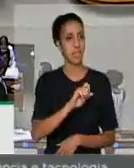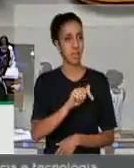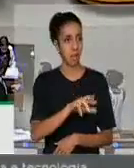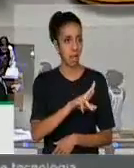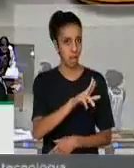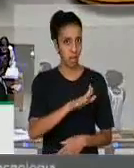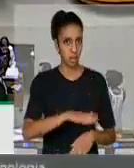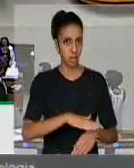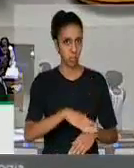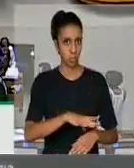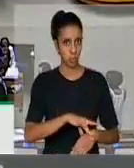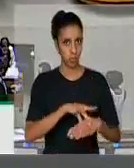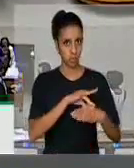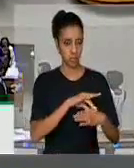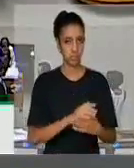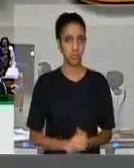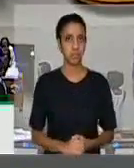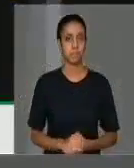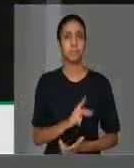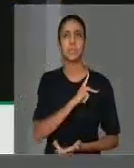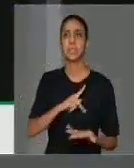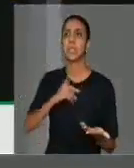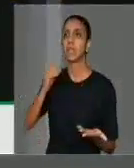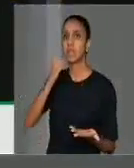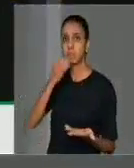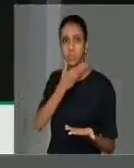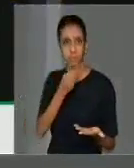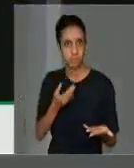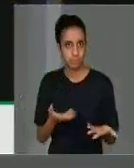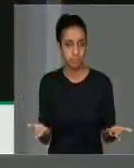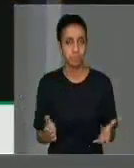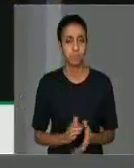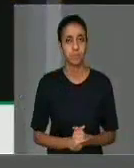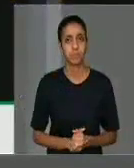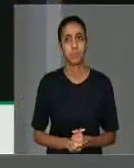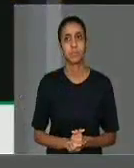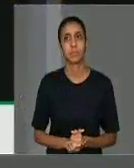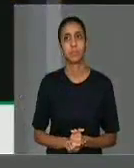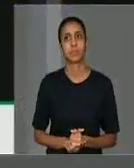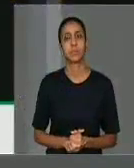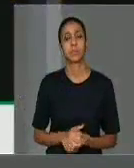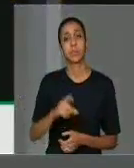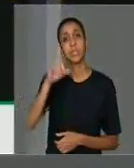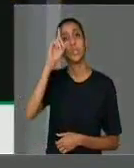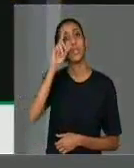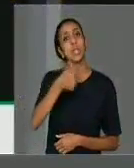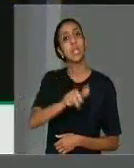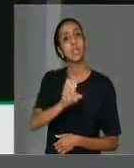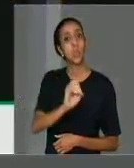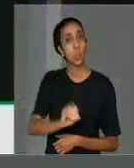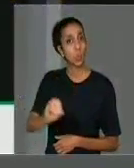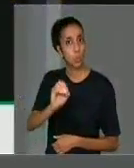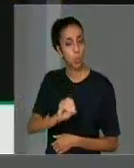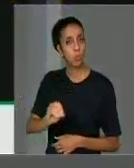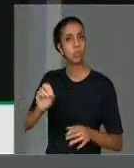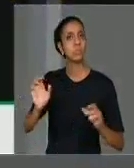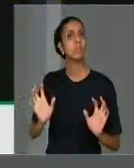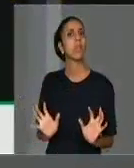Presidente Rodrigo Maia, senhoras e senhores deputados, no próximo dia 15 de outubro